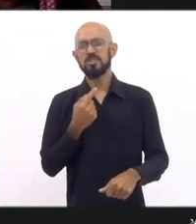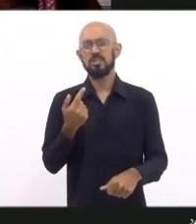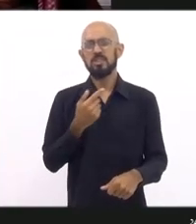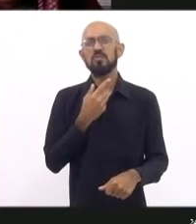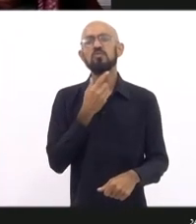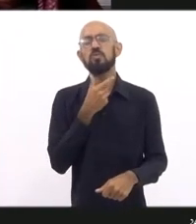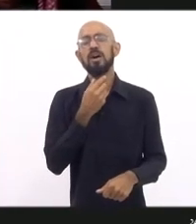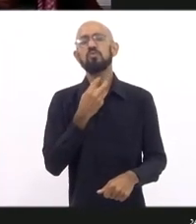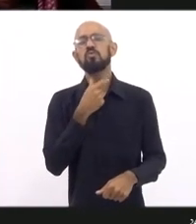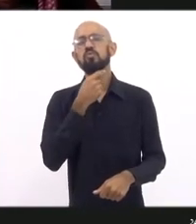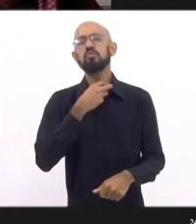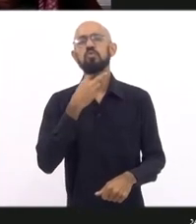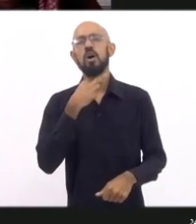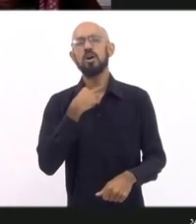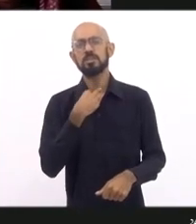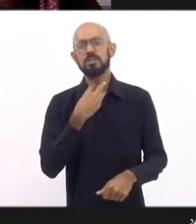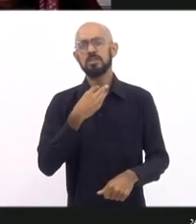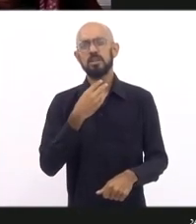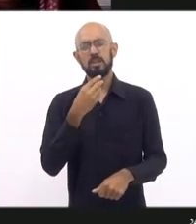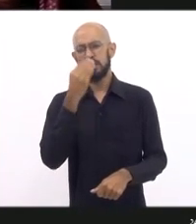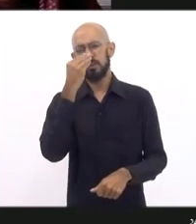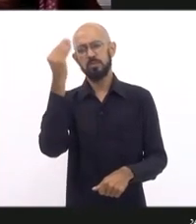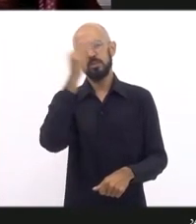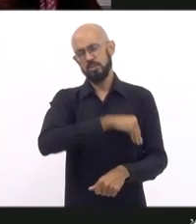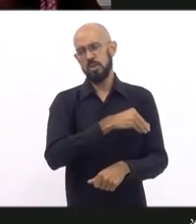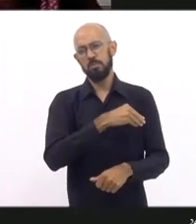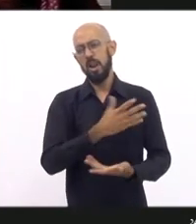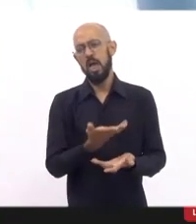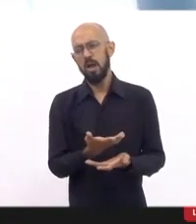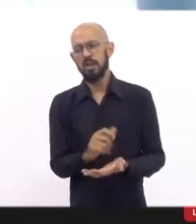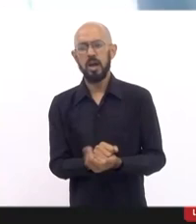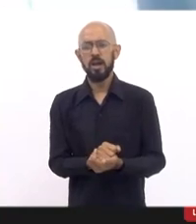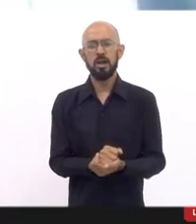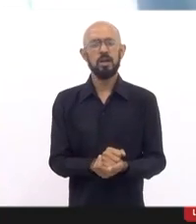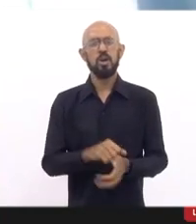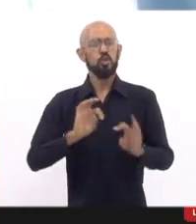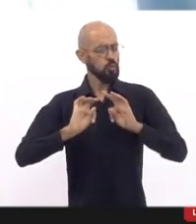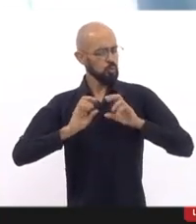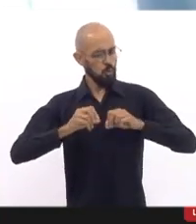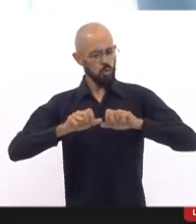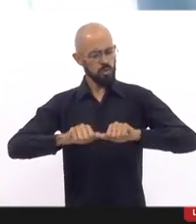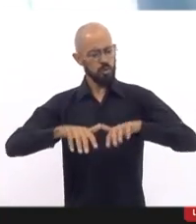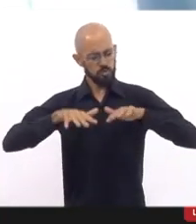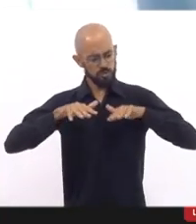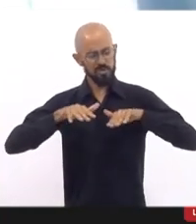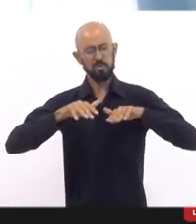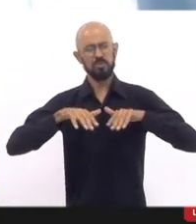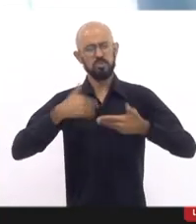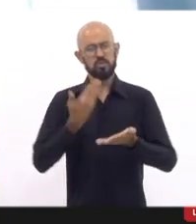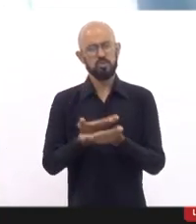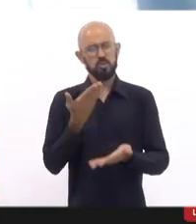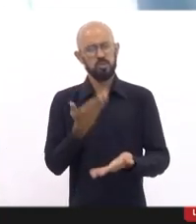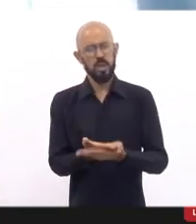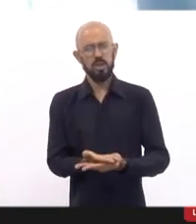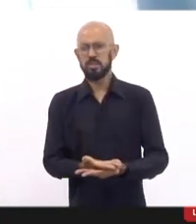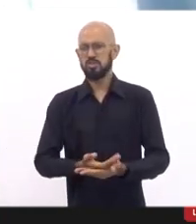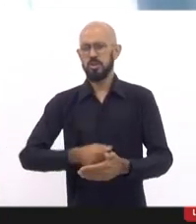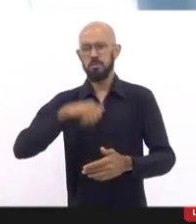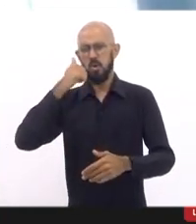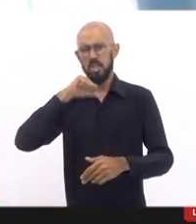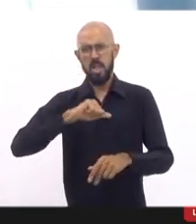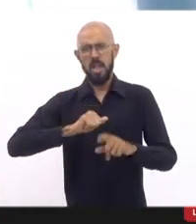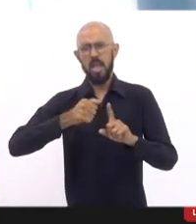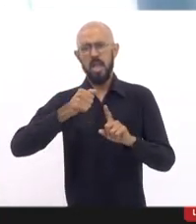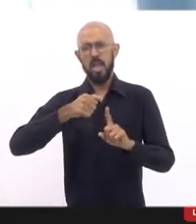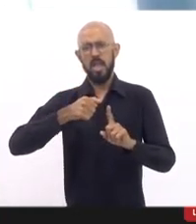mais humilhados, os mais excluídos. Toda audiência de estudante, mulher, LGBT, racismo,